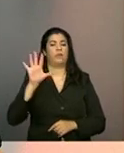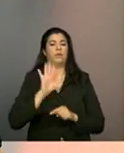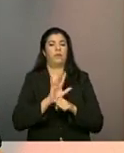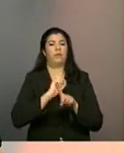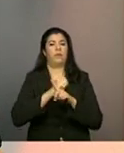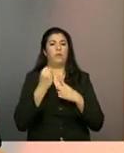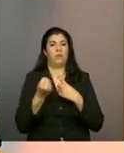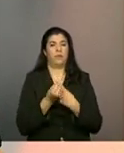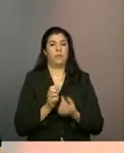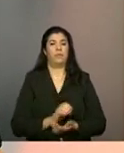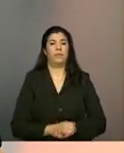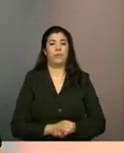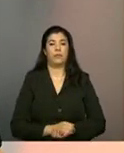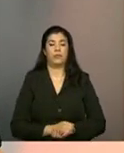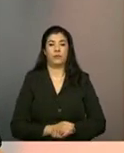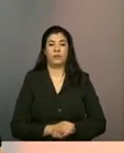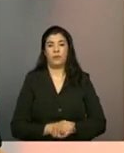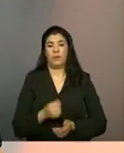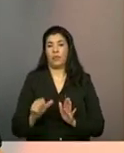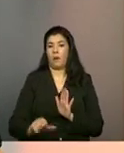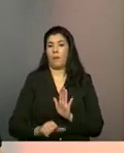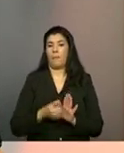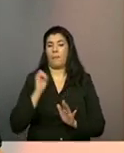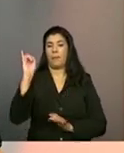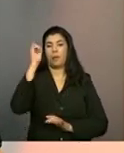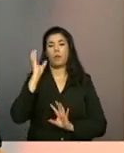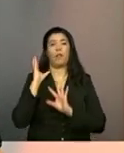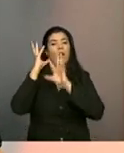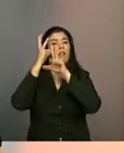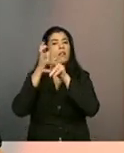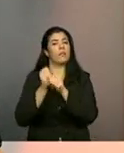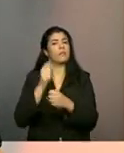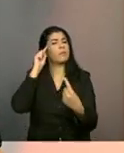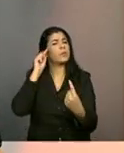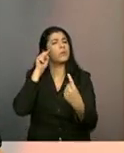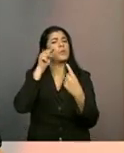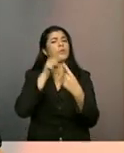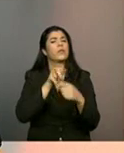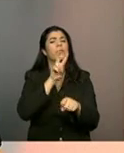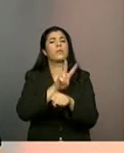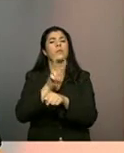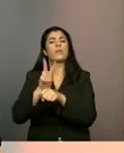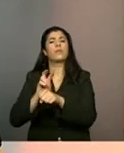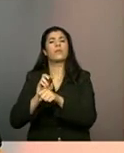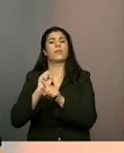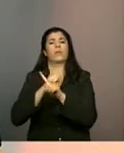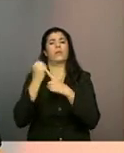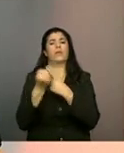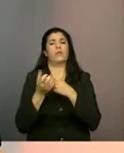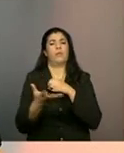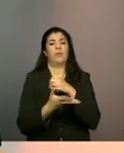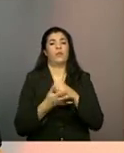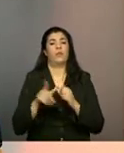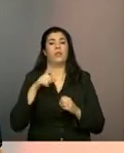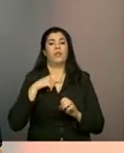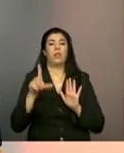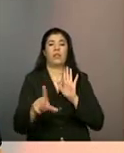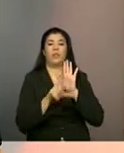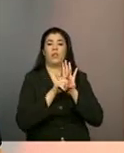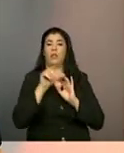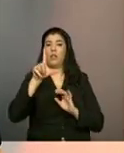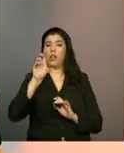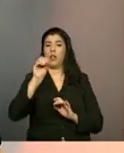Primeiramente, acho que é importante a gente revisitar ou relembrar os objetivos da proteção social básica que está definido lá na LOAS.